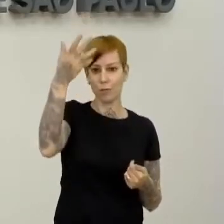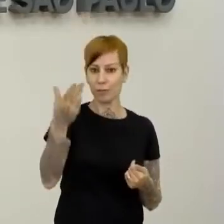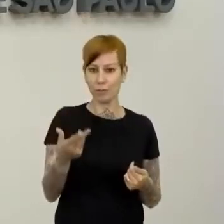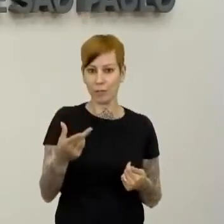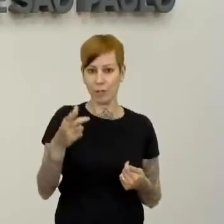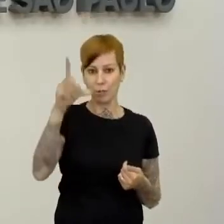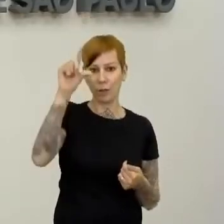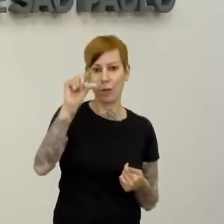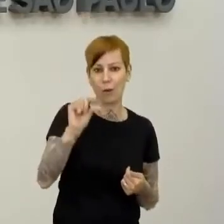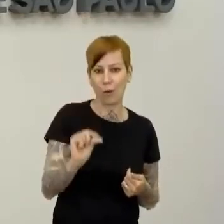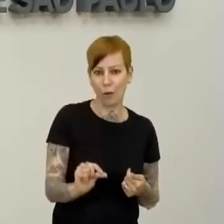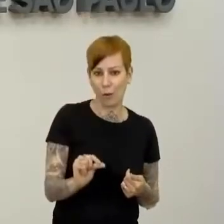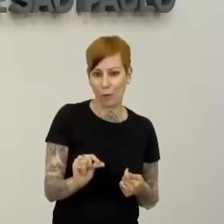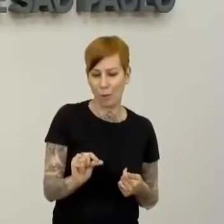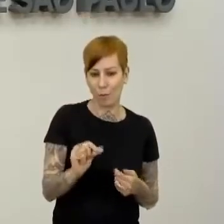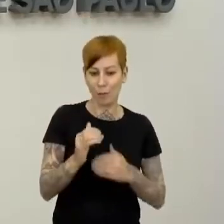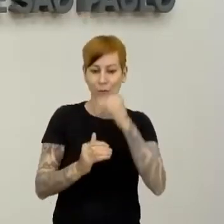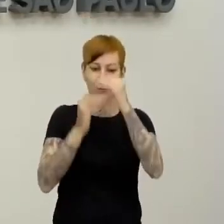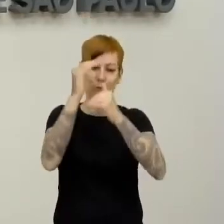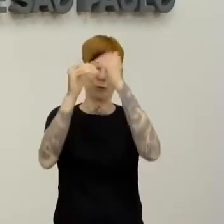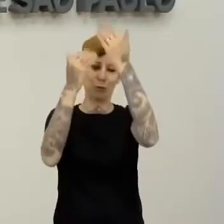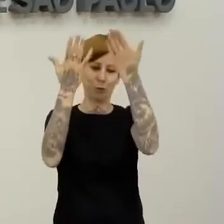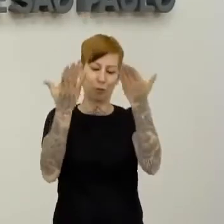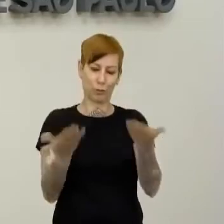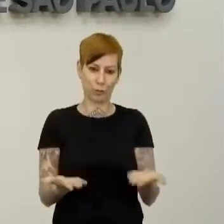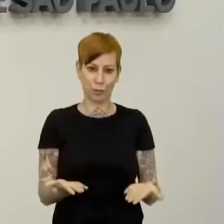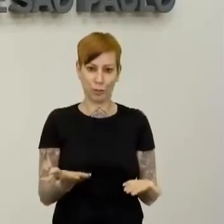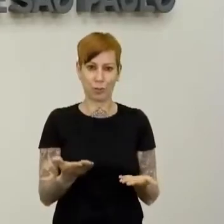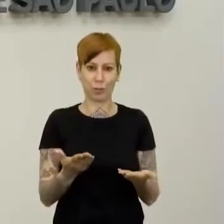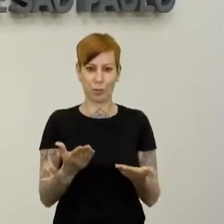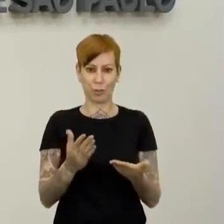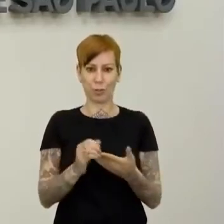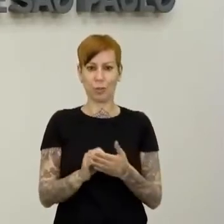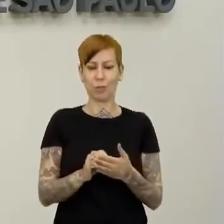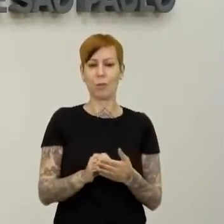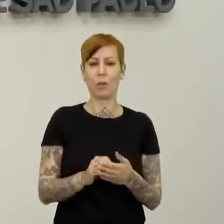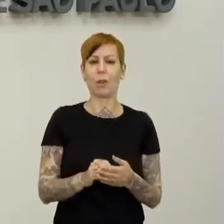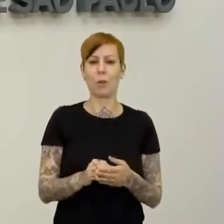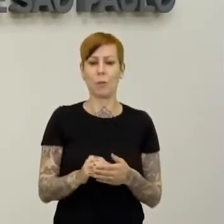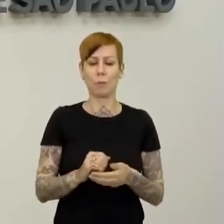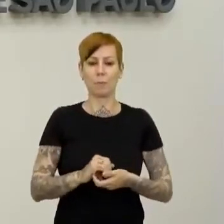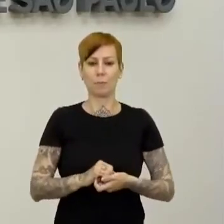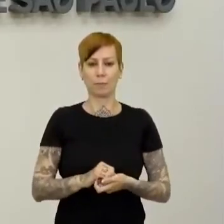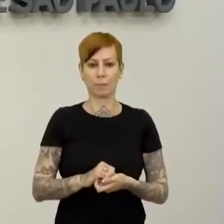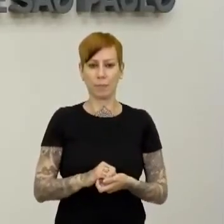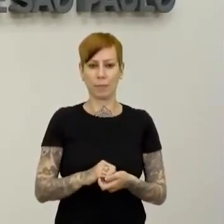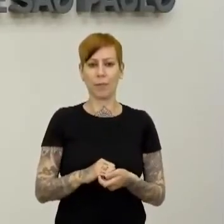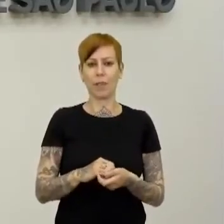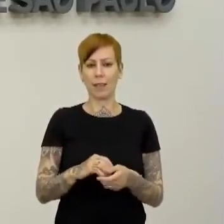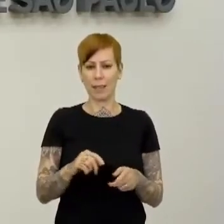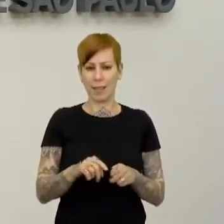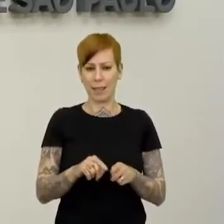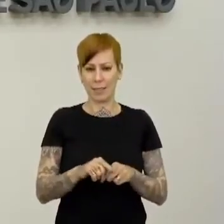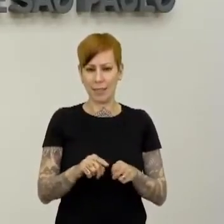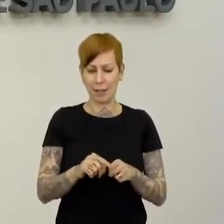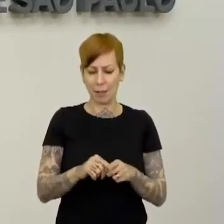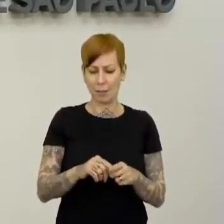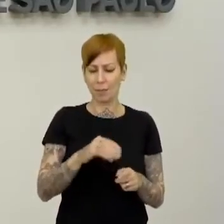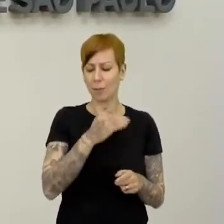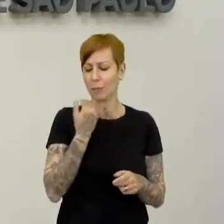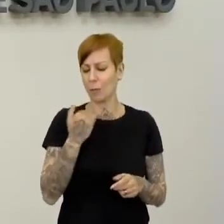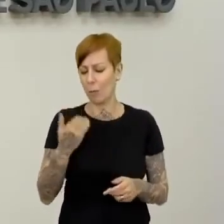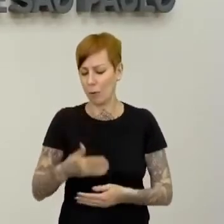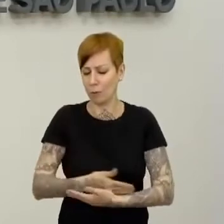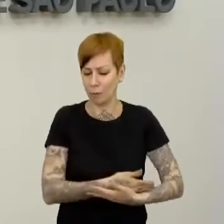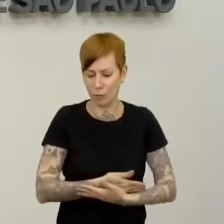baixos de desenvolvimento. Inclusive, nós temos, assim, taxas de mortalidade infantil